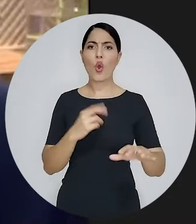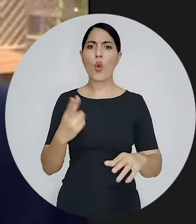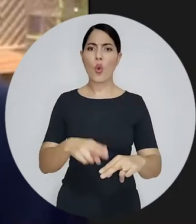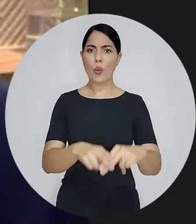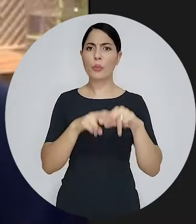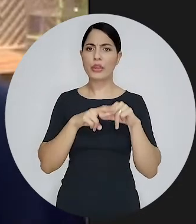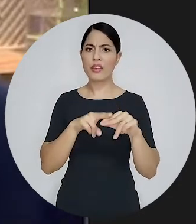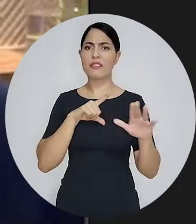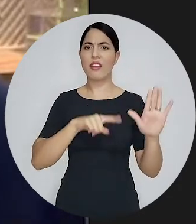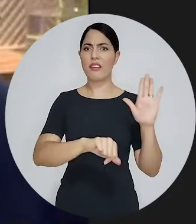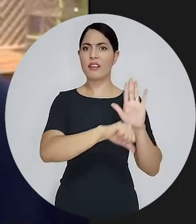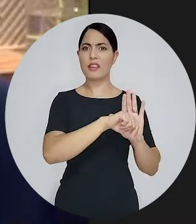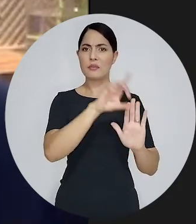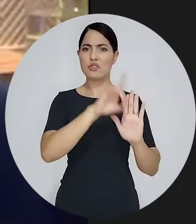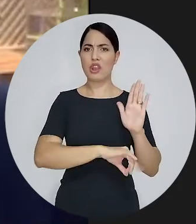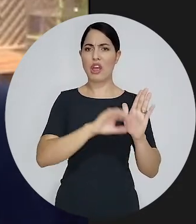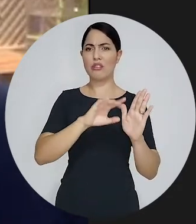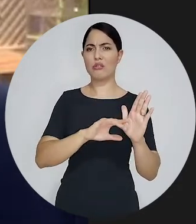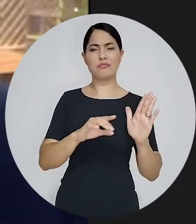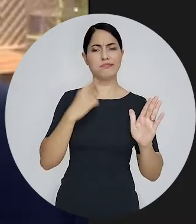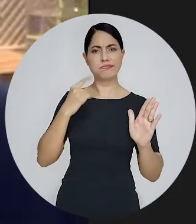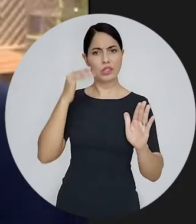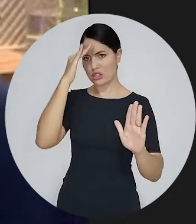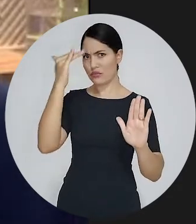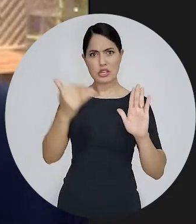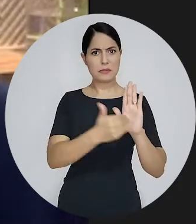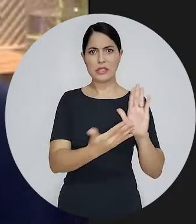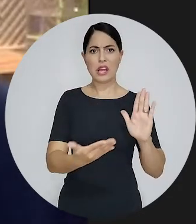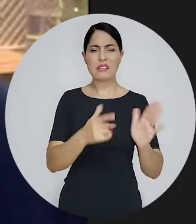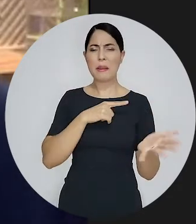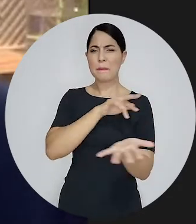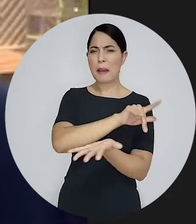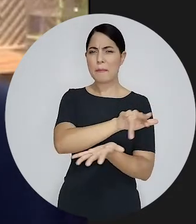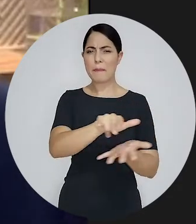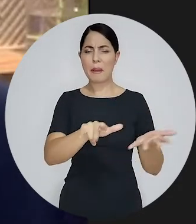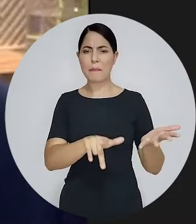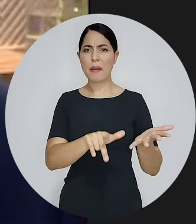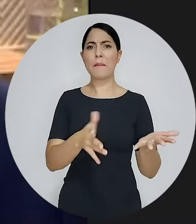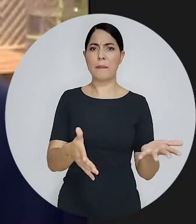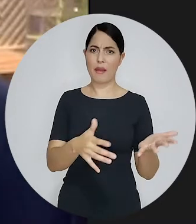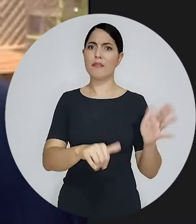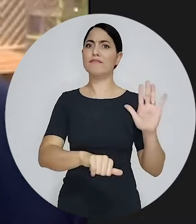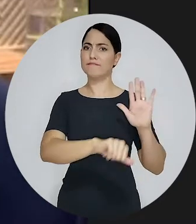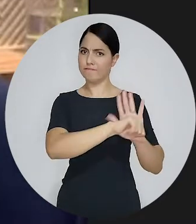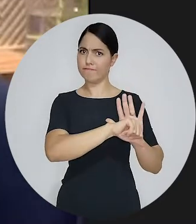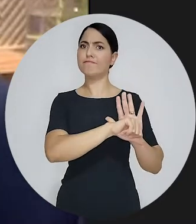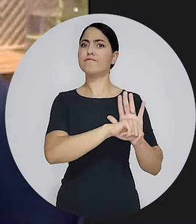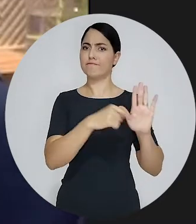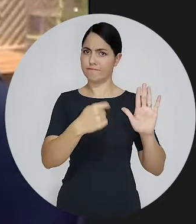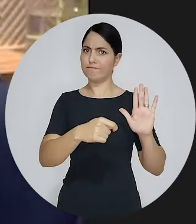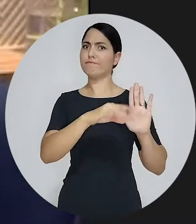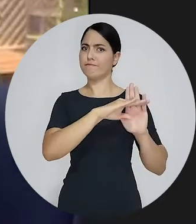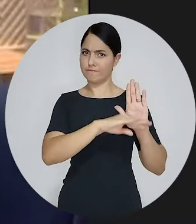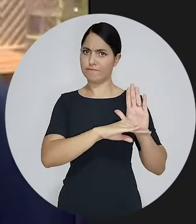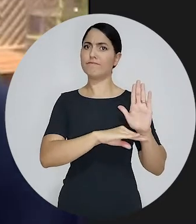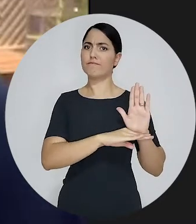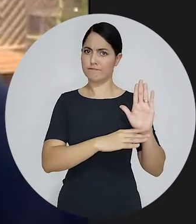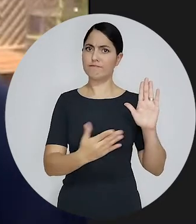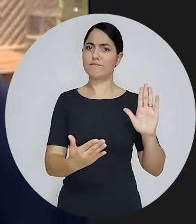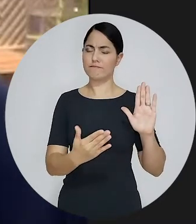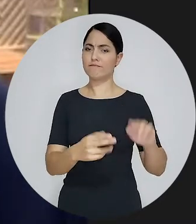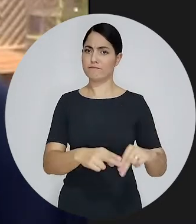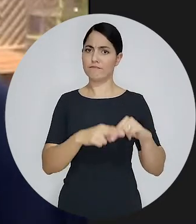as prerrogativas da advocacia e outros tipos penais que podem incorrer naquela ação drástica